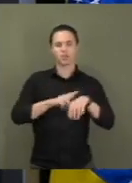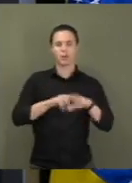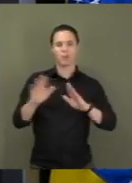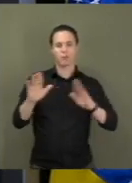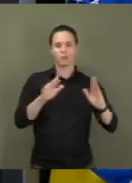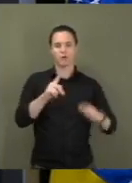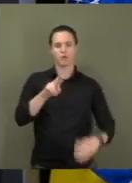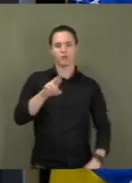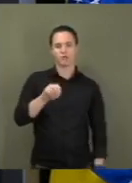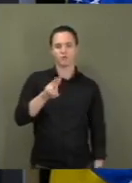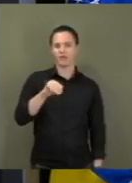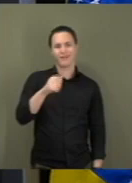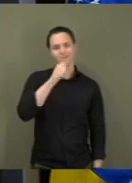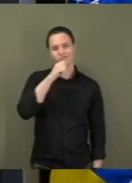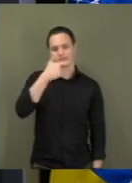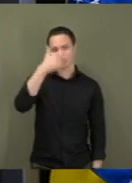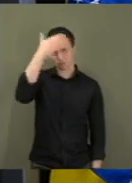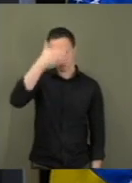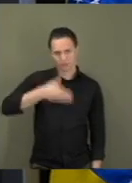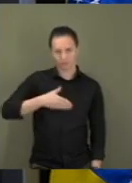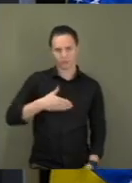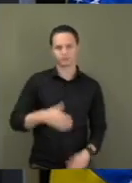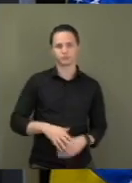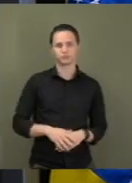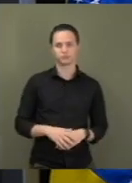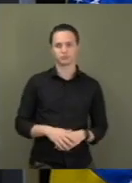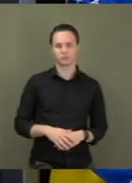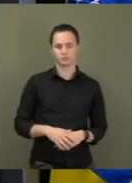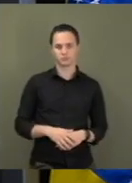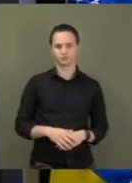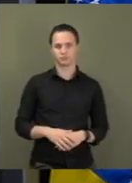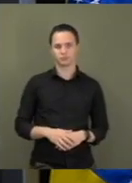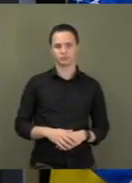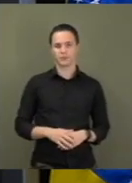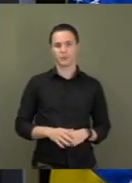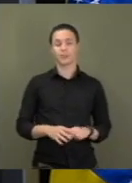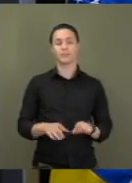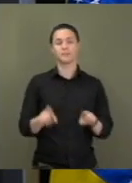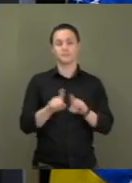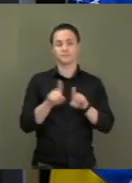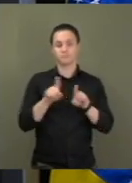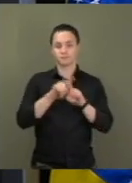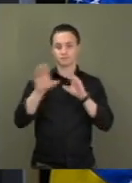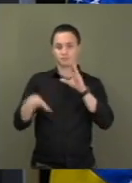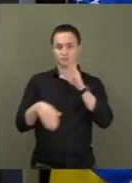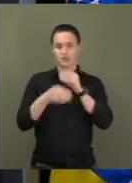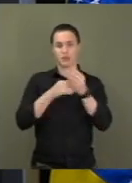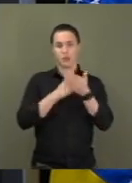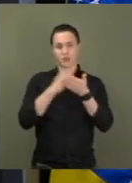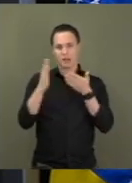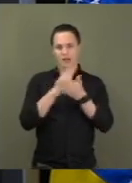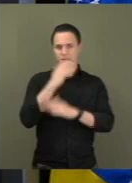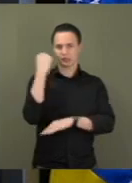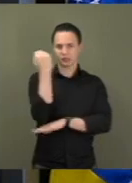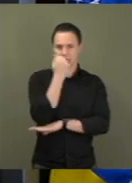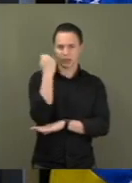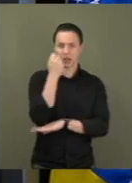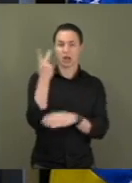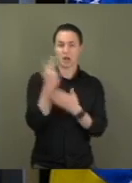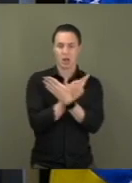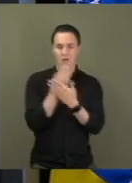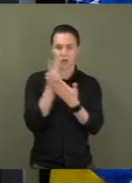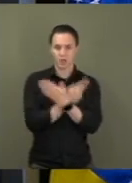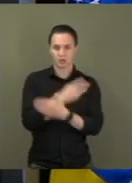sido encontradas provas materiais. Eu vou relacionar aqui algumas das graves irregularidades desse